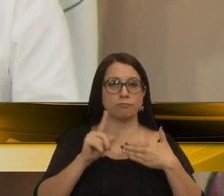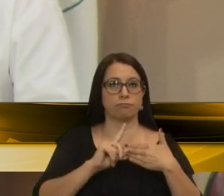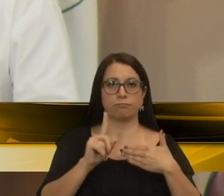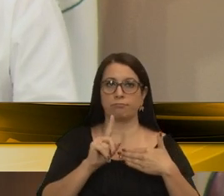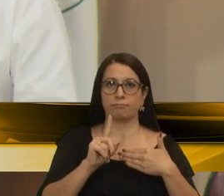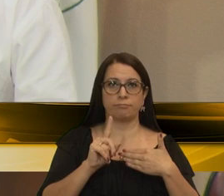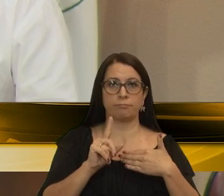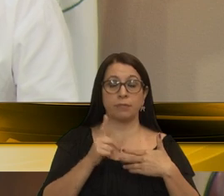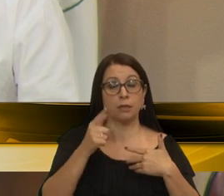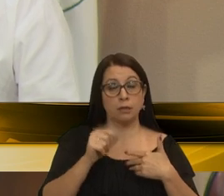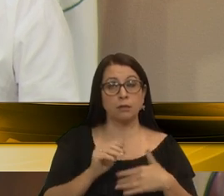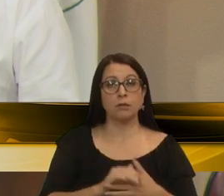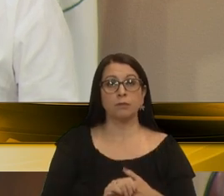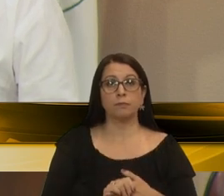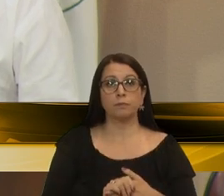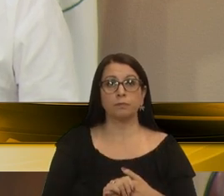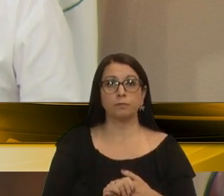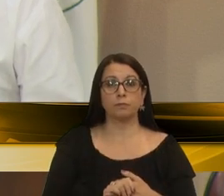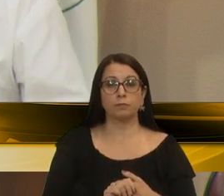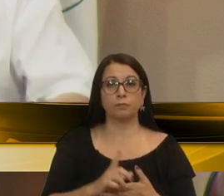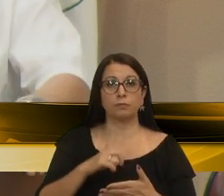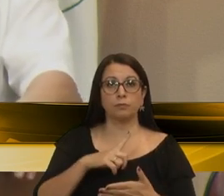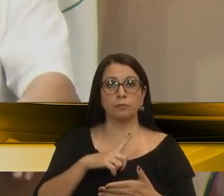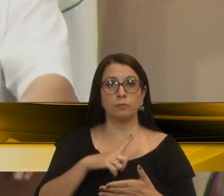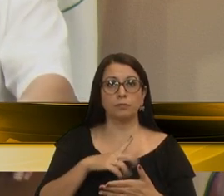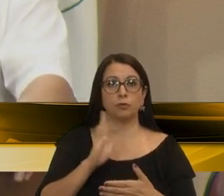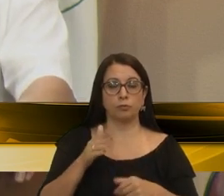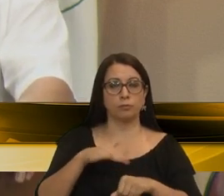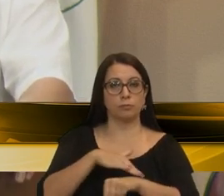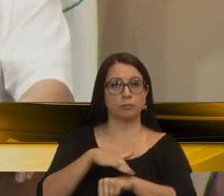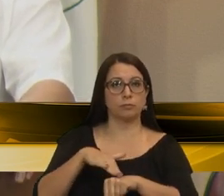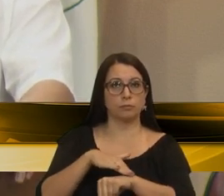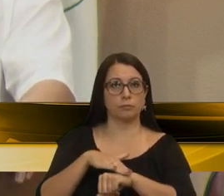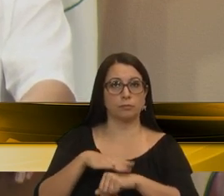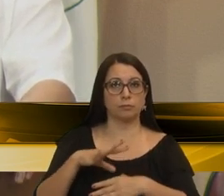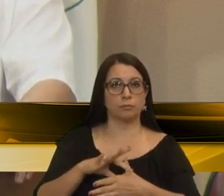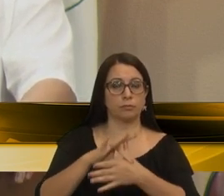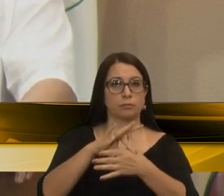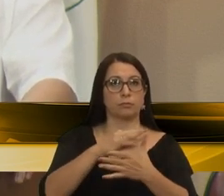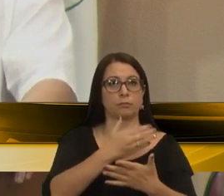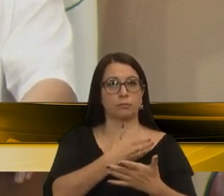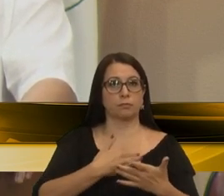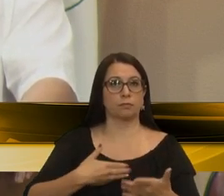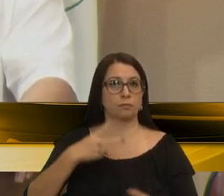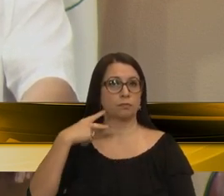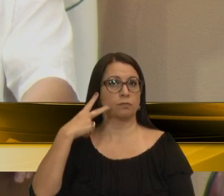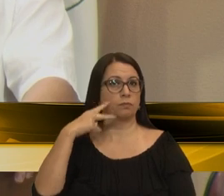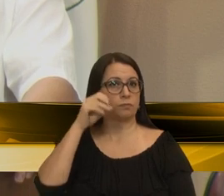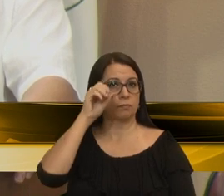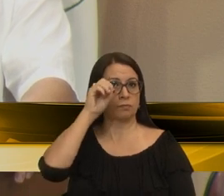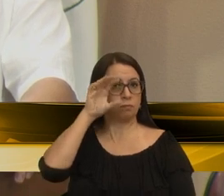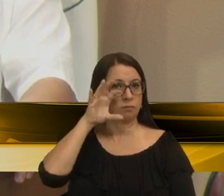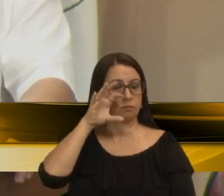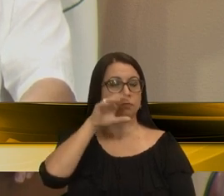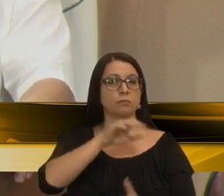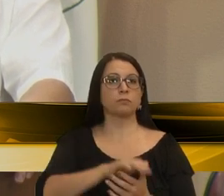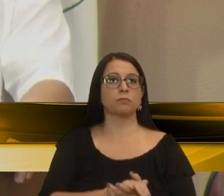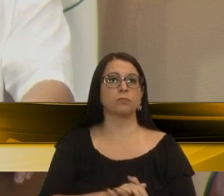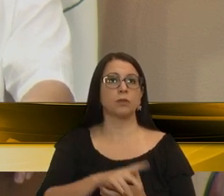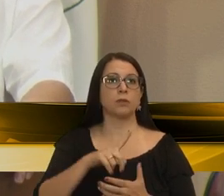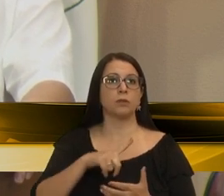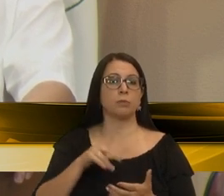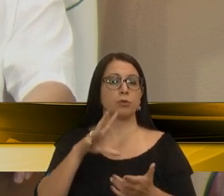nesse sentido, estivemos já uma conversa agora com o nosso líder do governo, o vereador Fiusa. Nós estamos